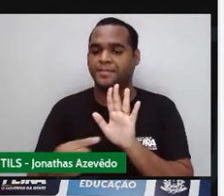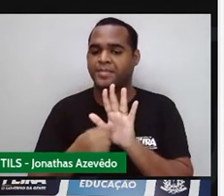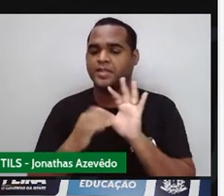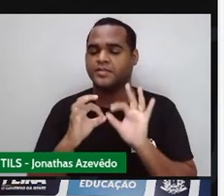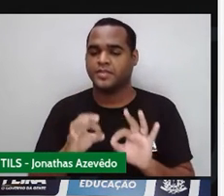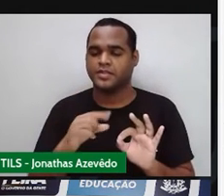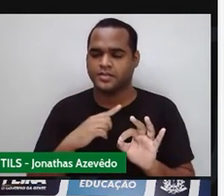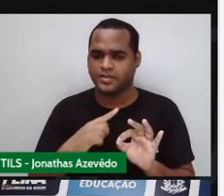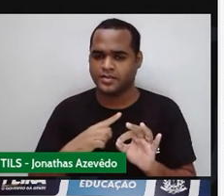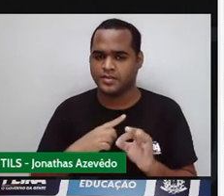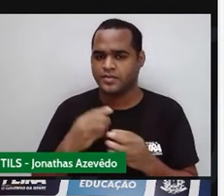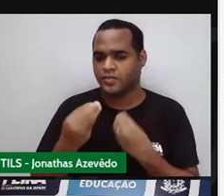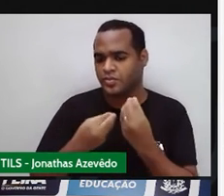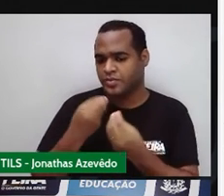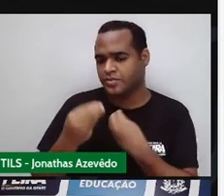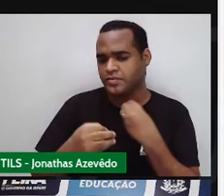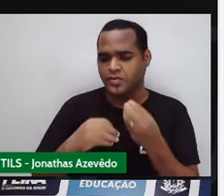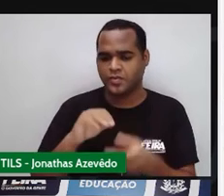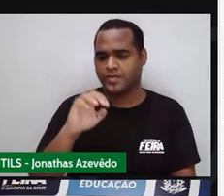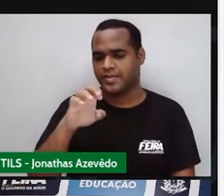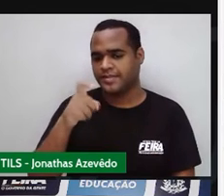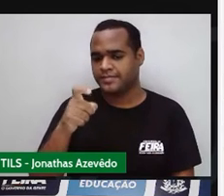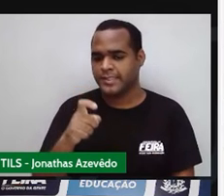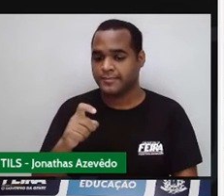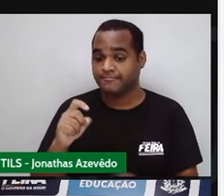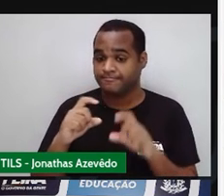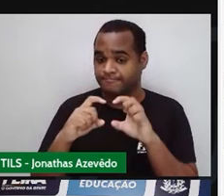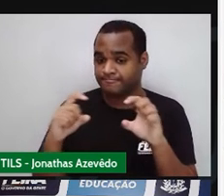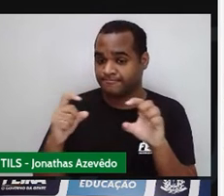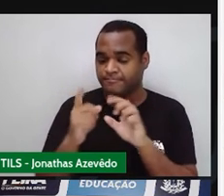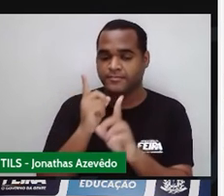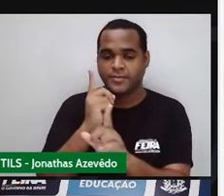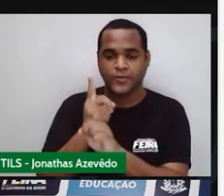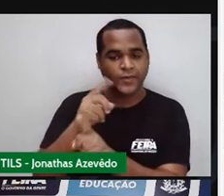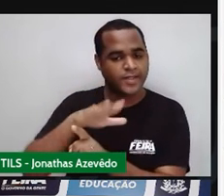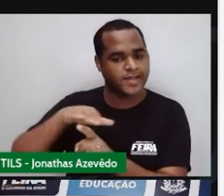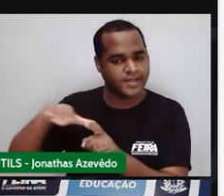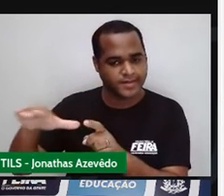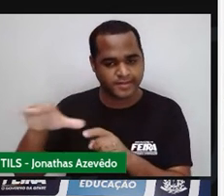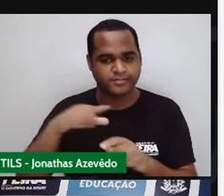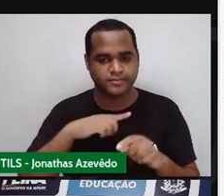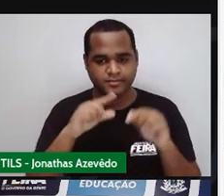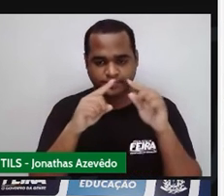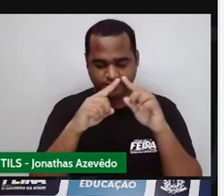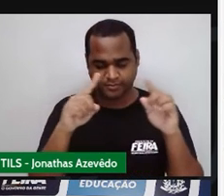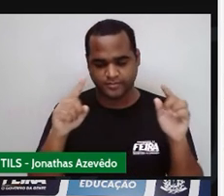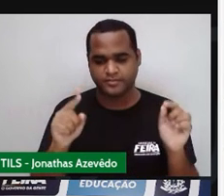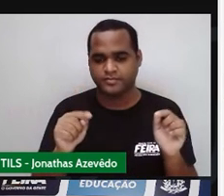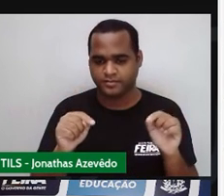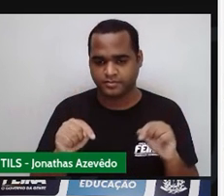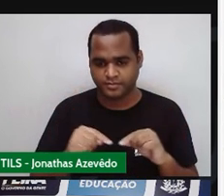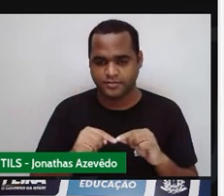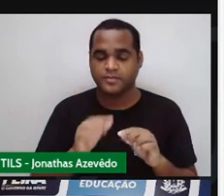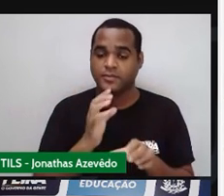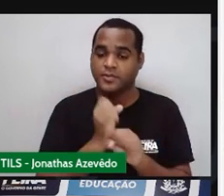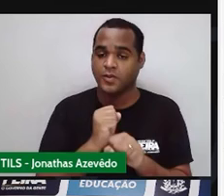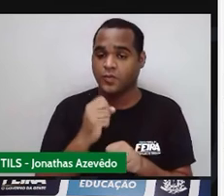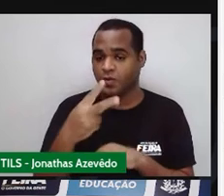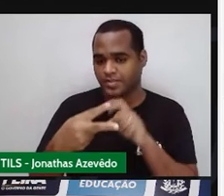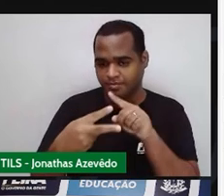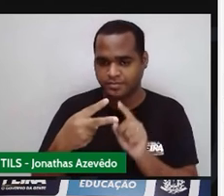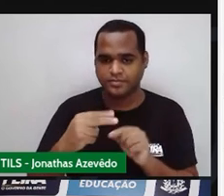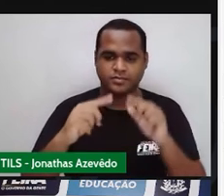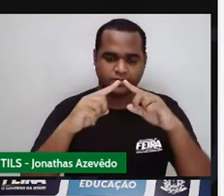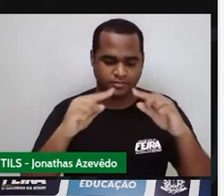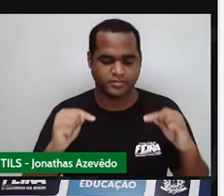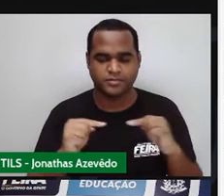formulazinha ou uma expressão para achar a área do trapézio. Dividindo nos dois triângulos, a gente tem